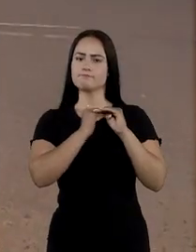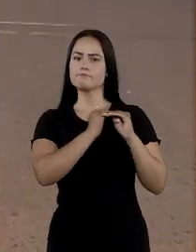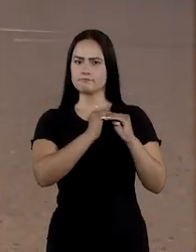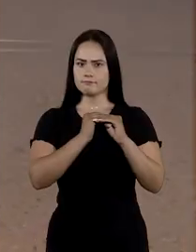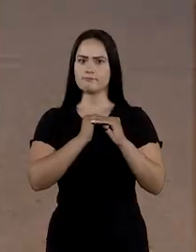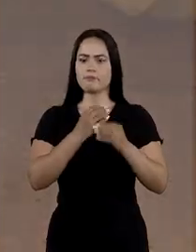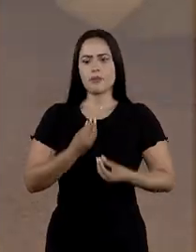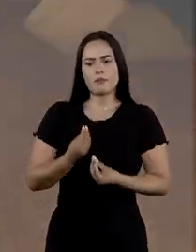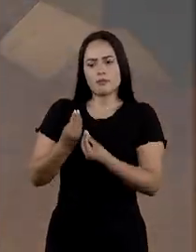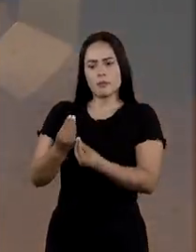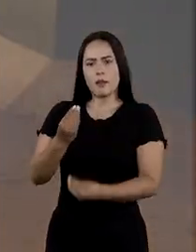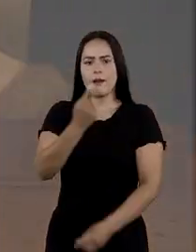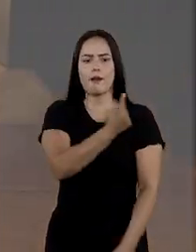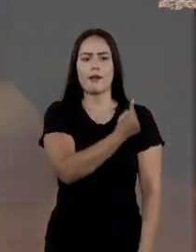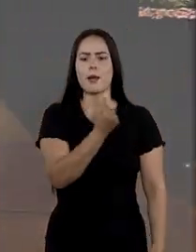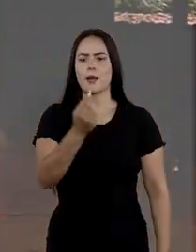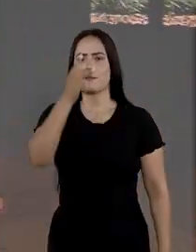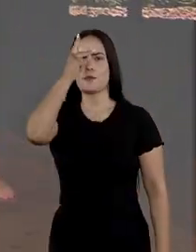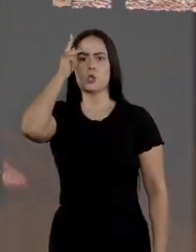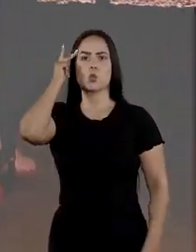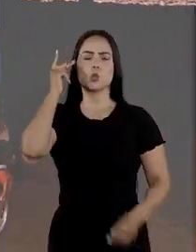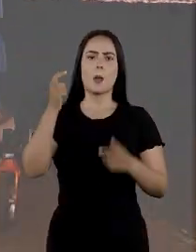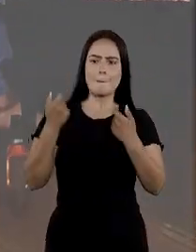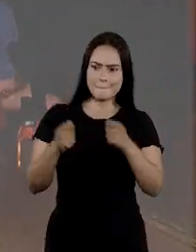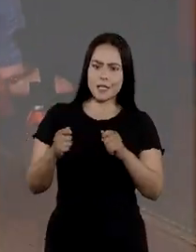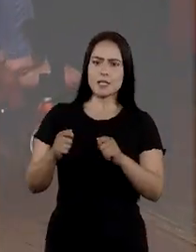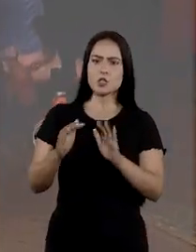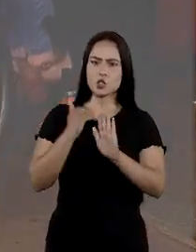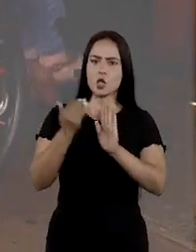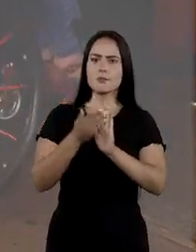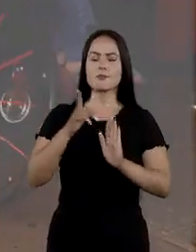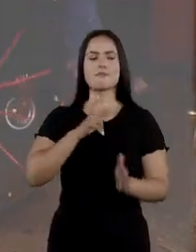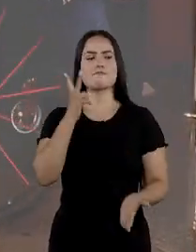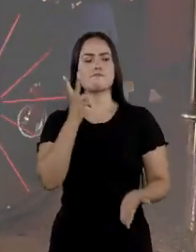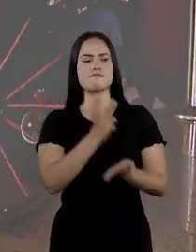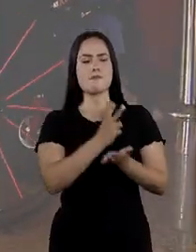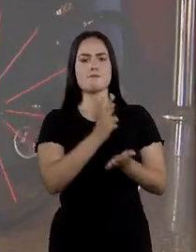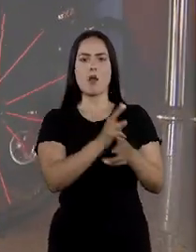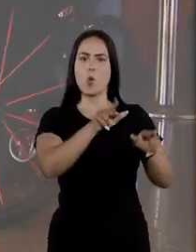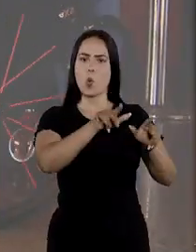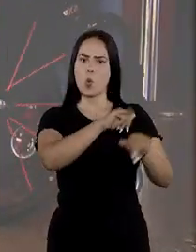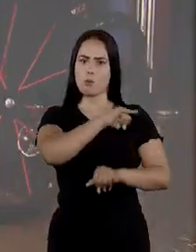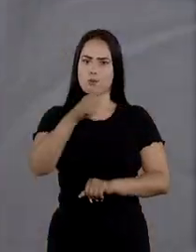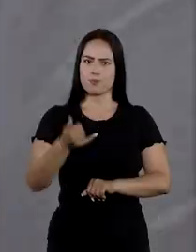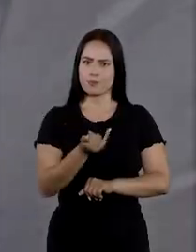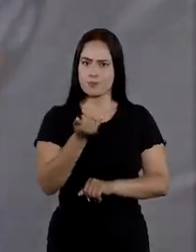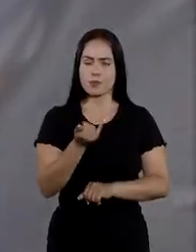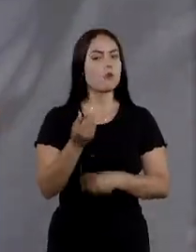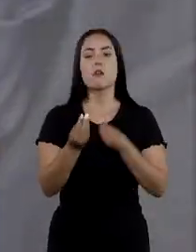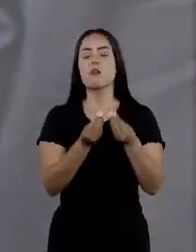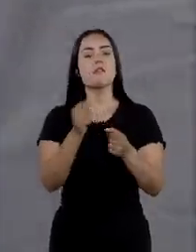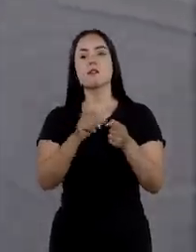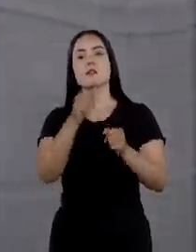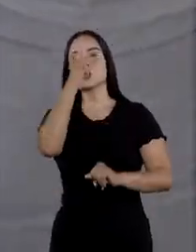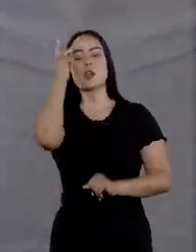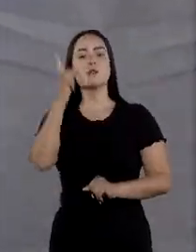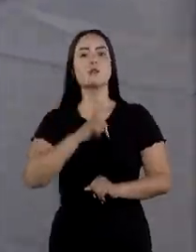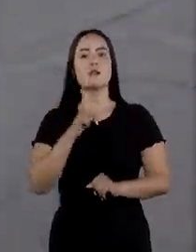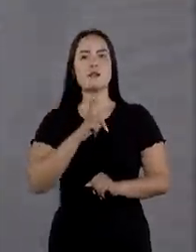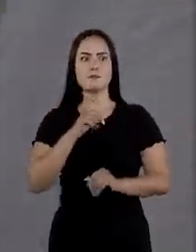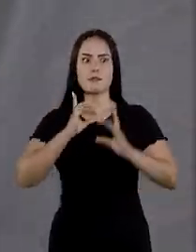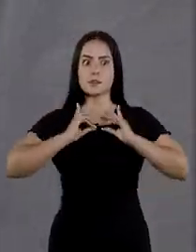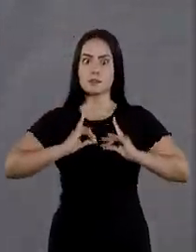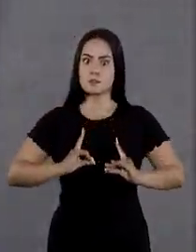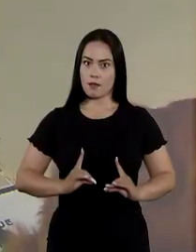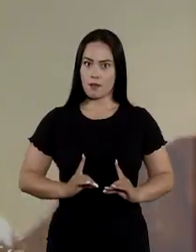Equidade. Dar o que cada um necessita para que todos tenham as mesmas oportunidades. E como fazer com que pessoas